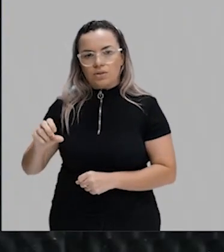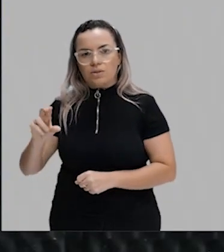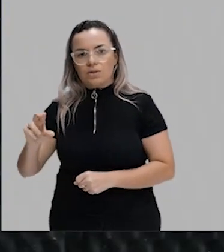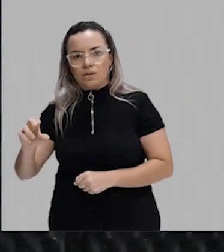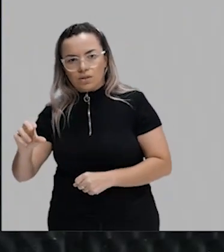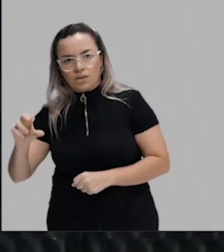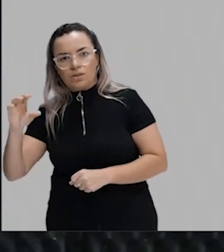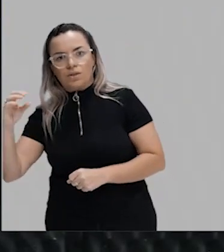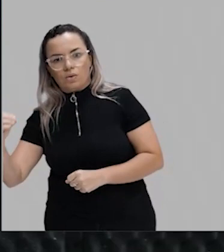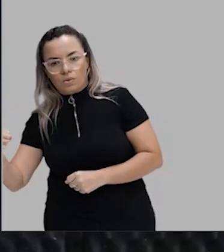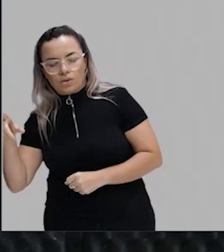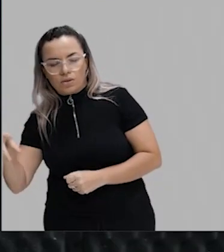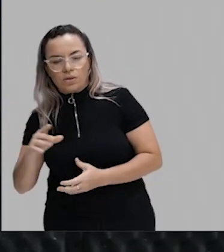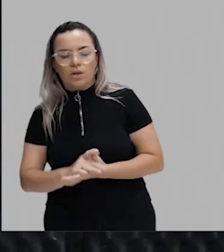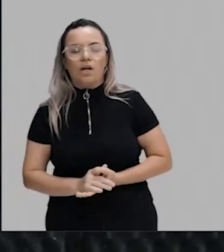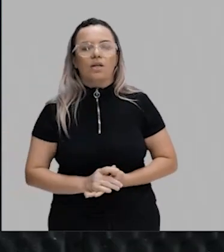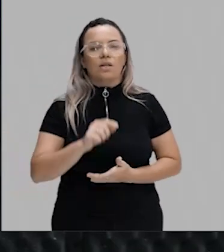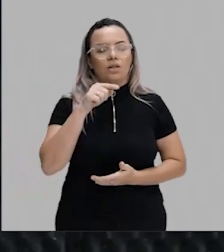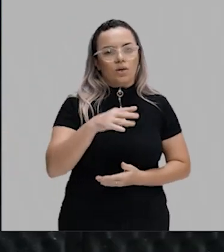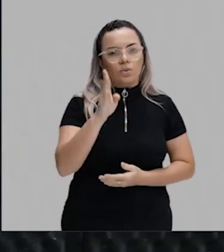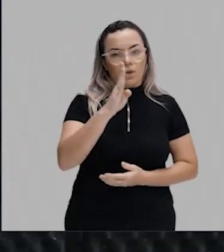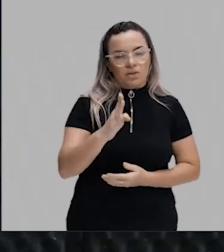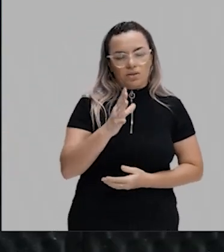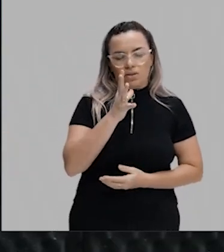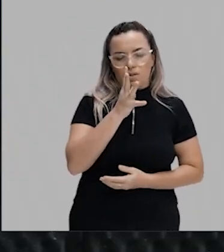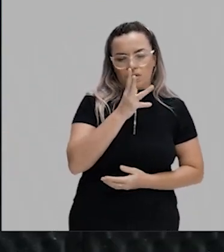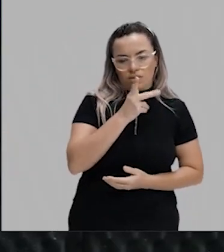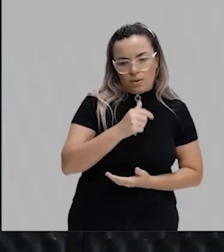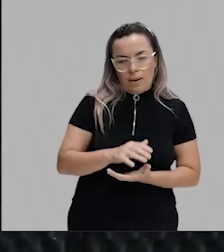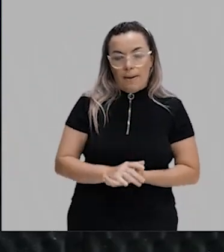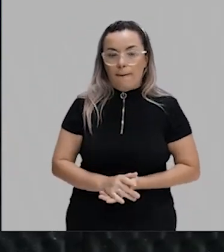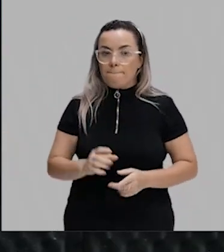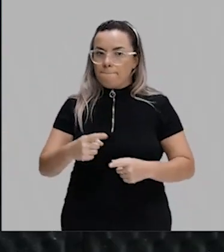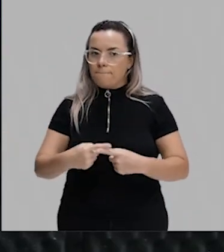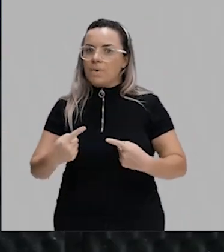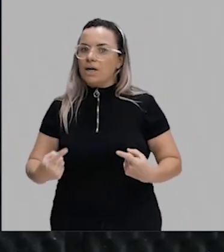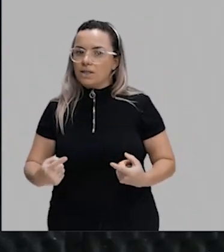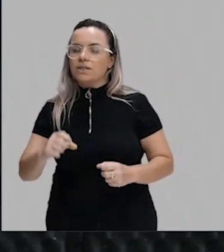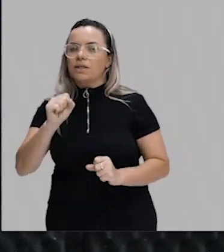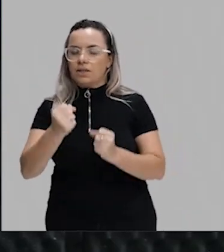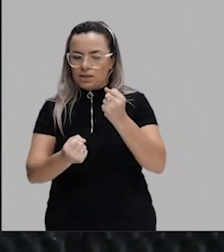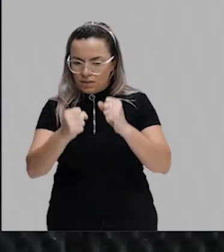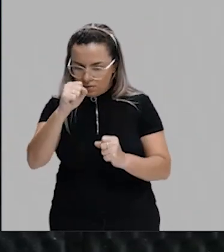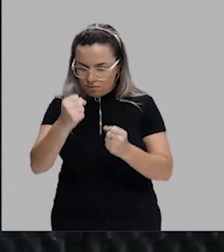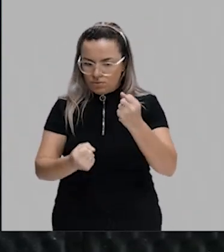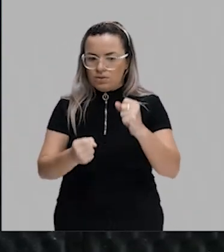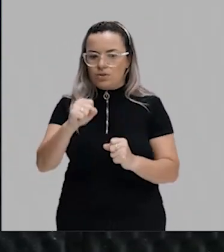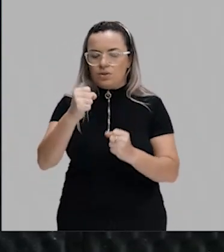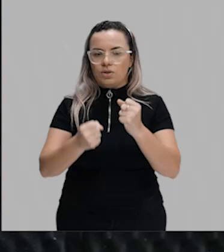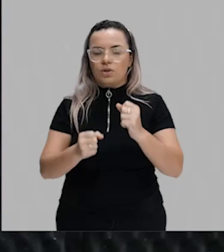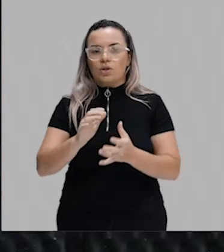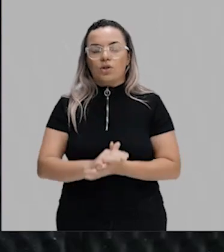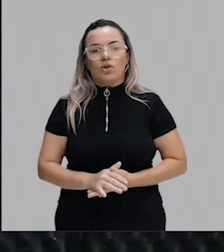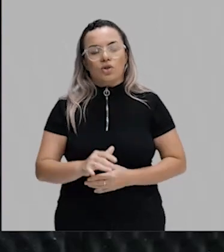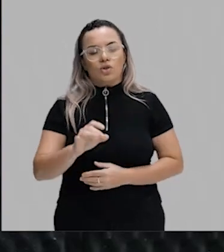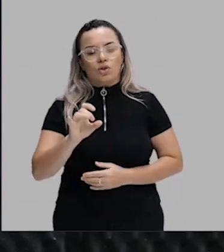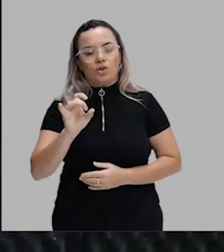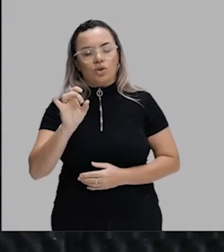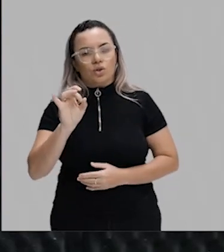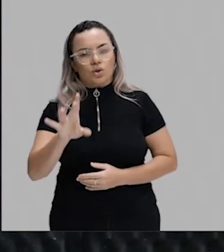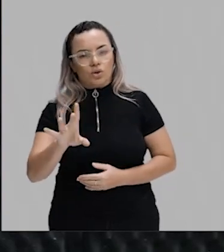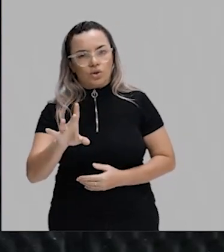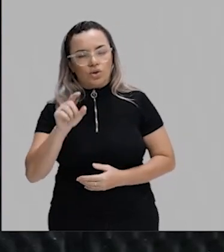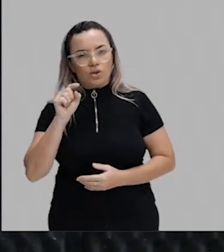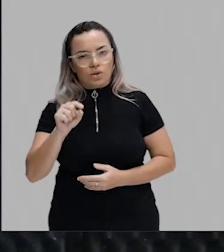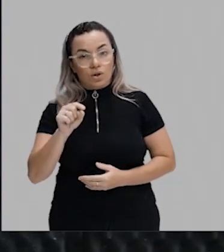significa dizer que o Brasil não se industrializou. A nossa industrialização é distribuída de forma irregular no nosso território. Ela